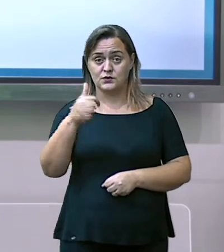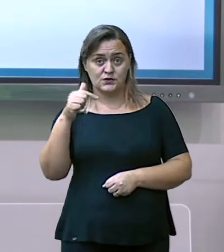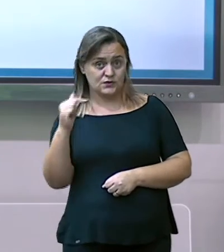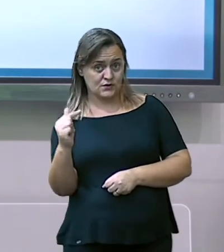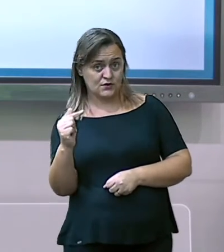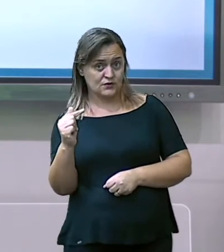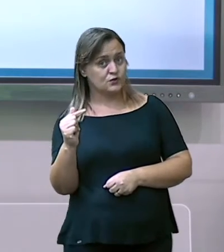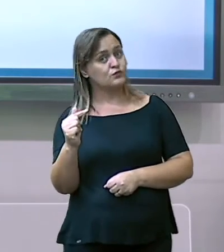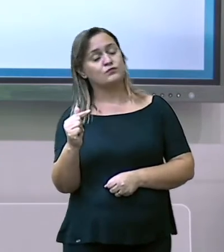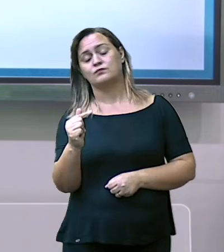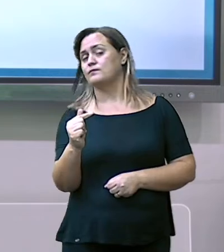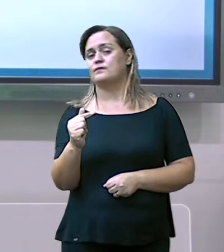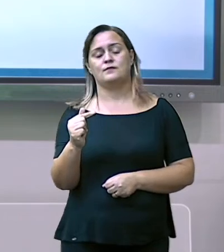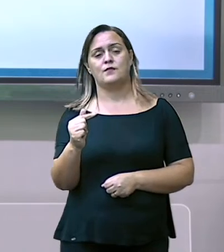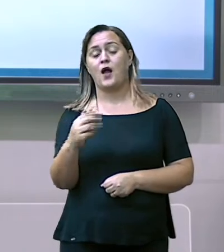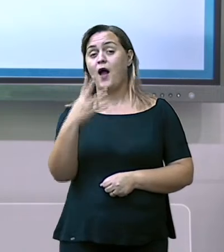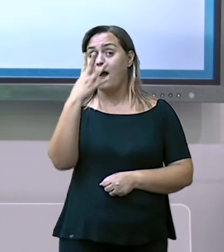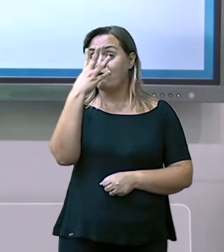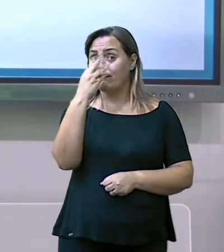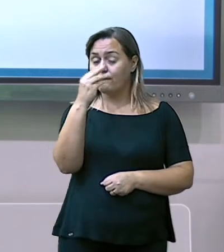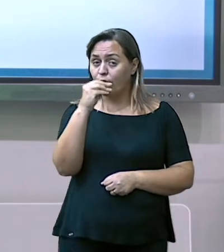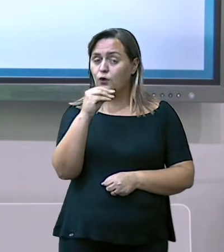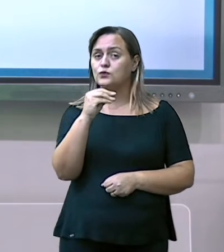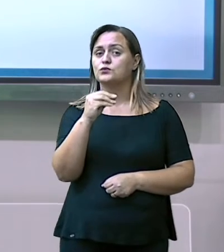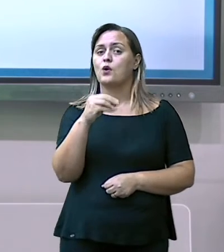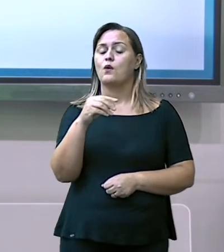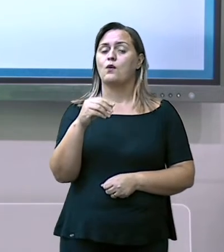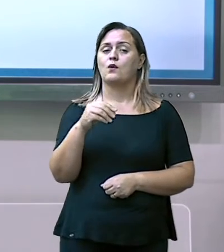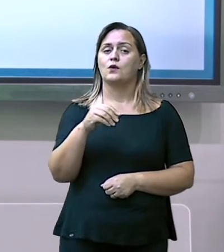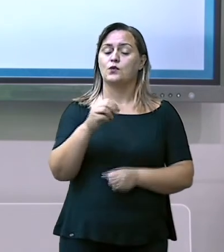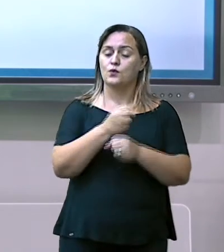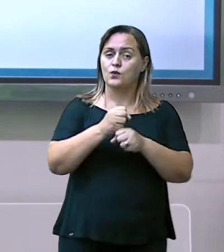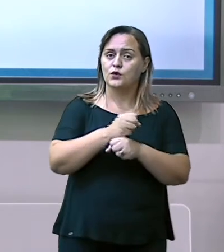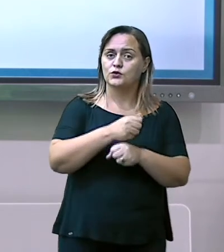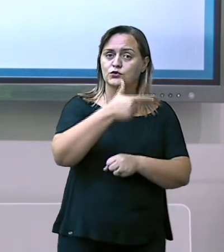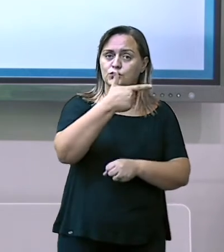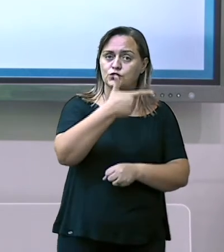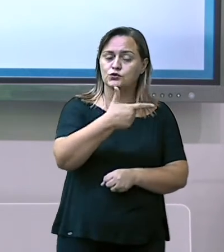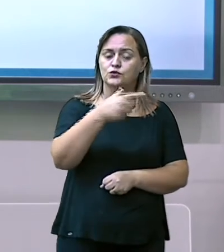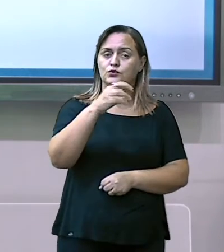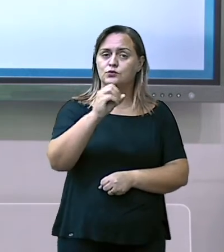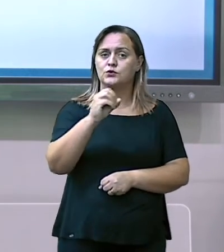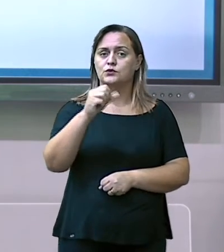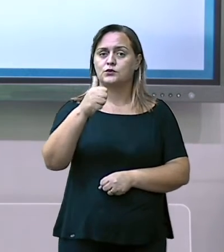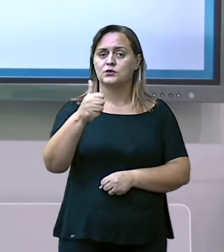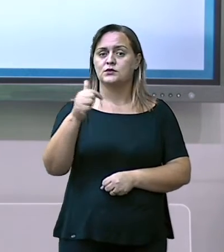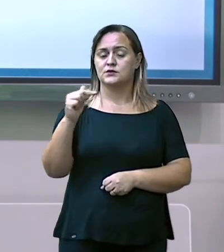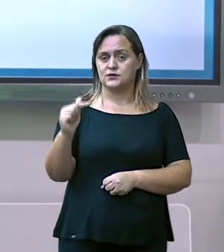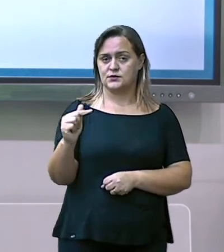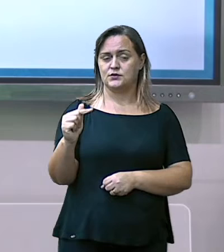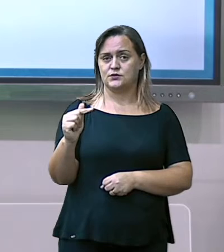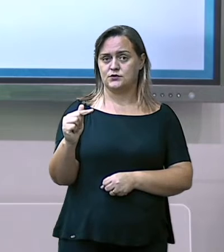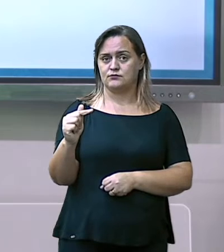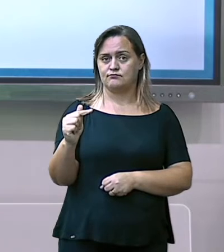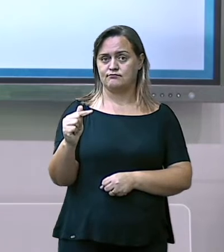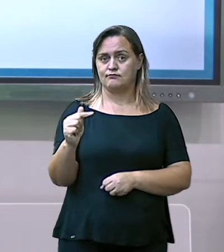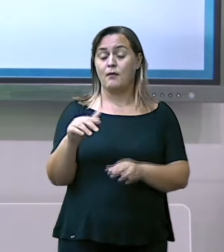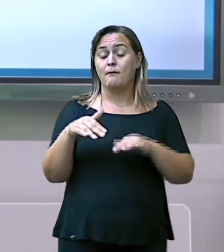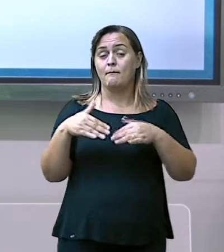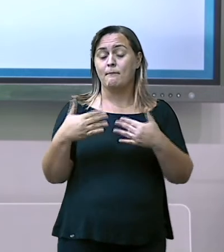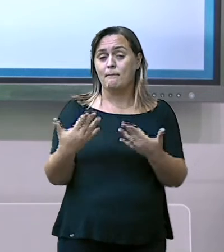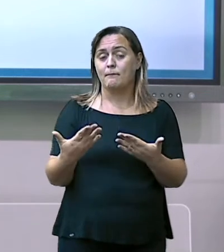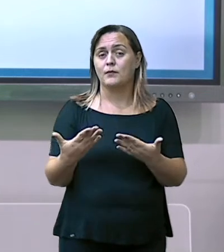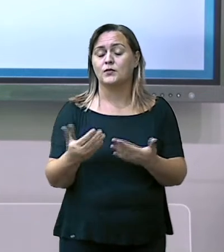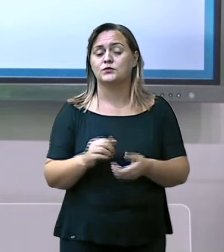Essa foto foi tirada em 2017. O teste também foi na década de 90.